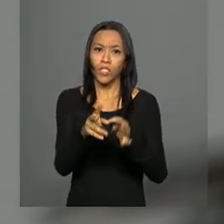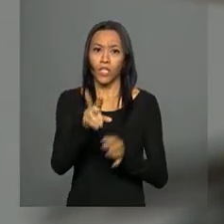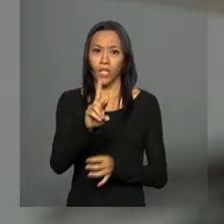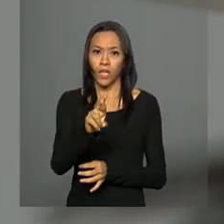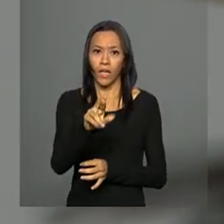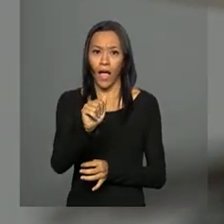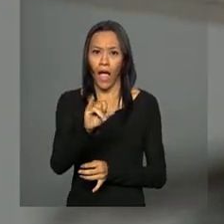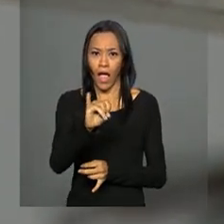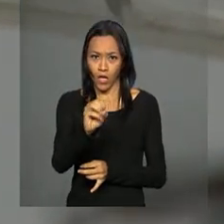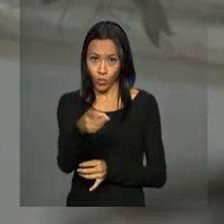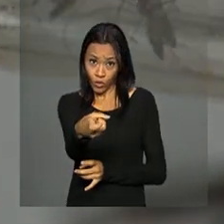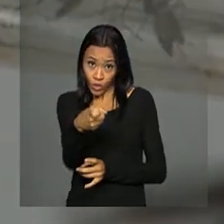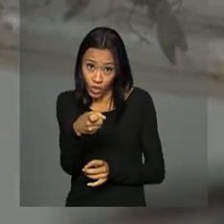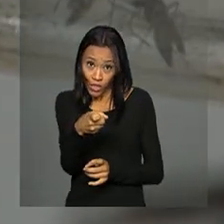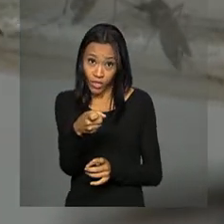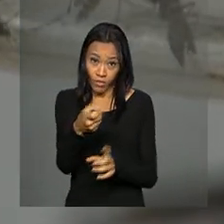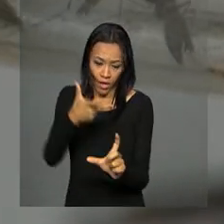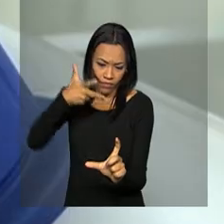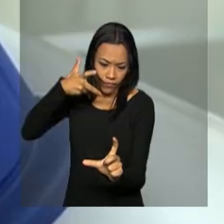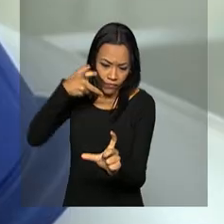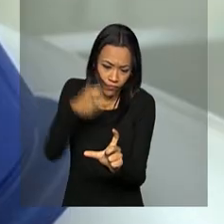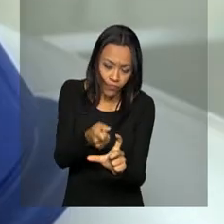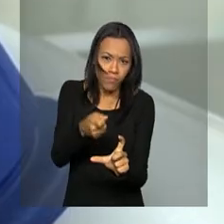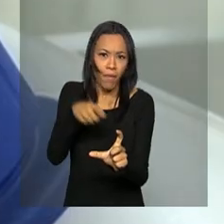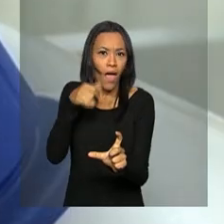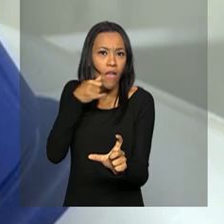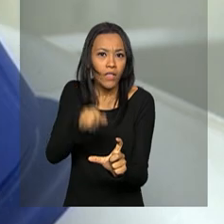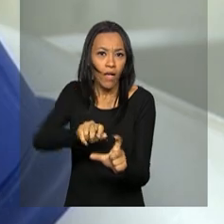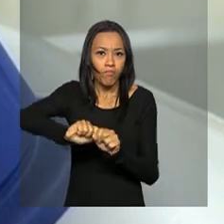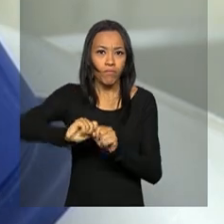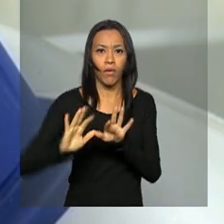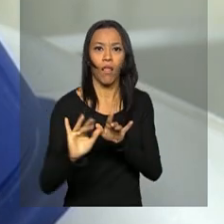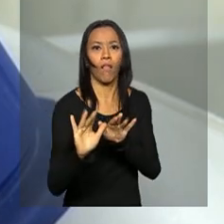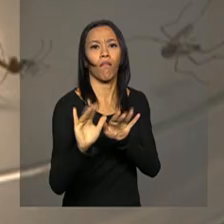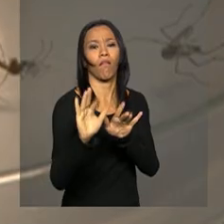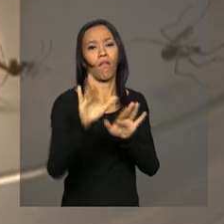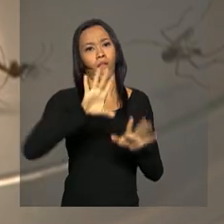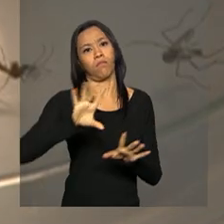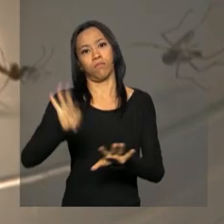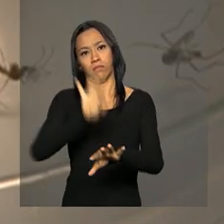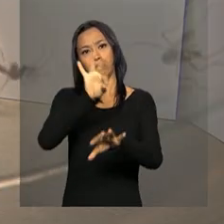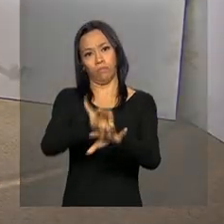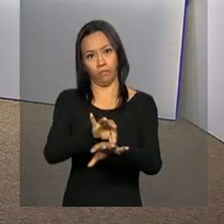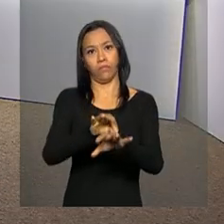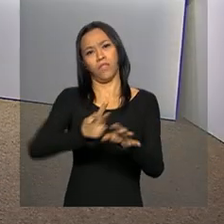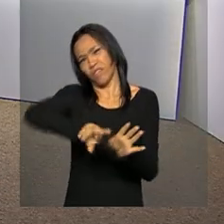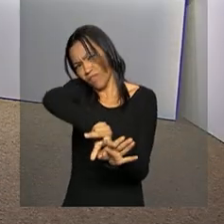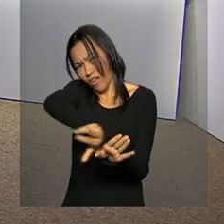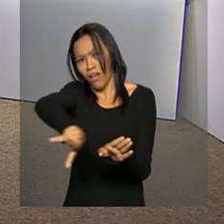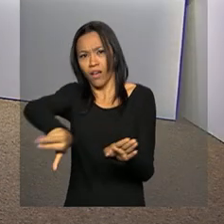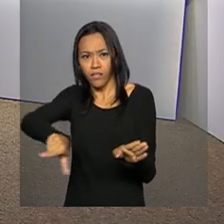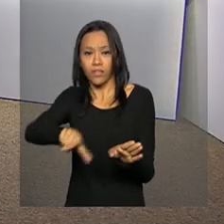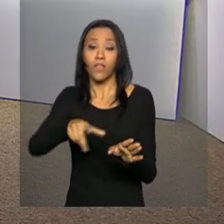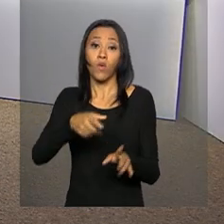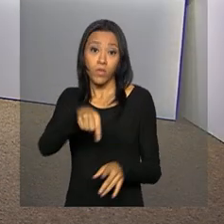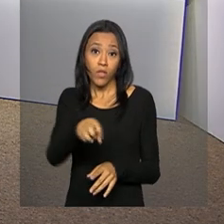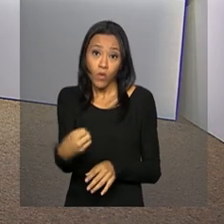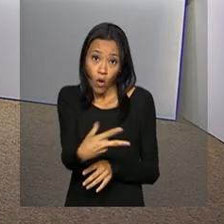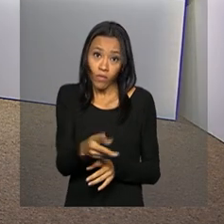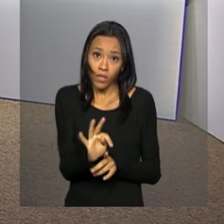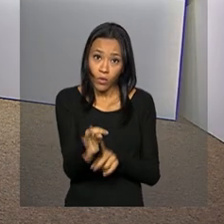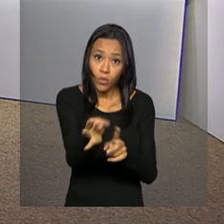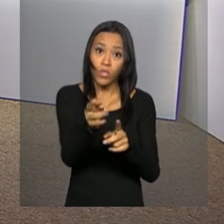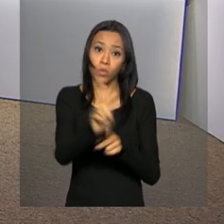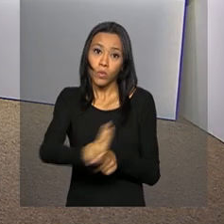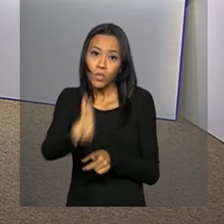-x para a esterilização de insetos e controle biológico de pragas. Com a nova tecnologia, poderão